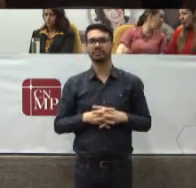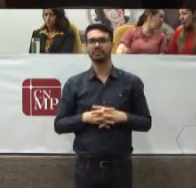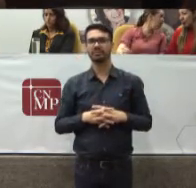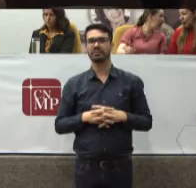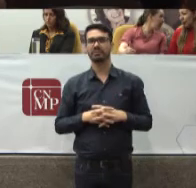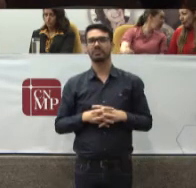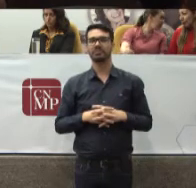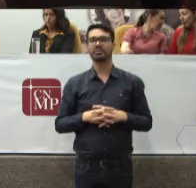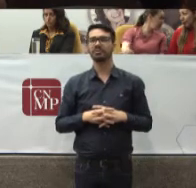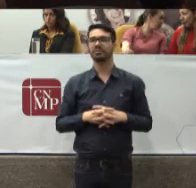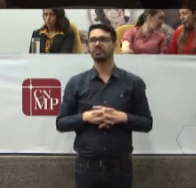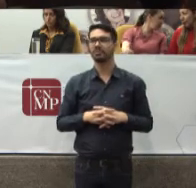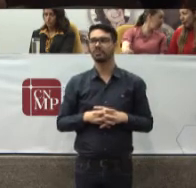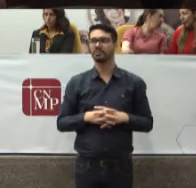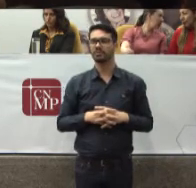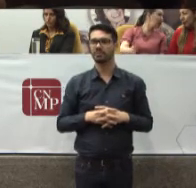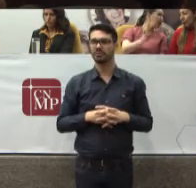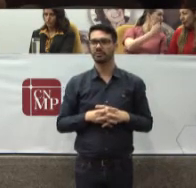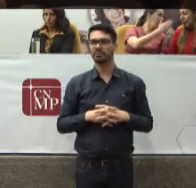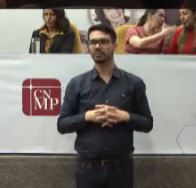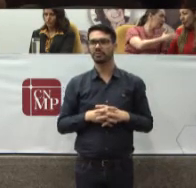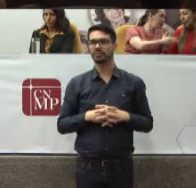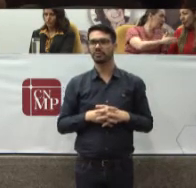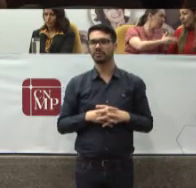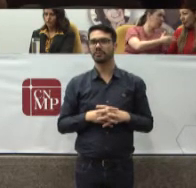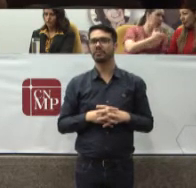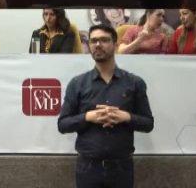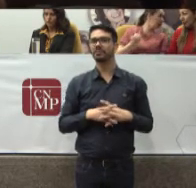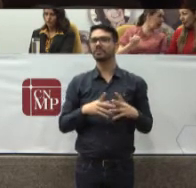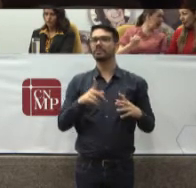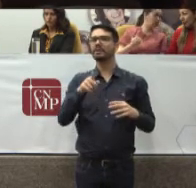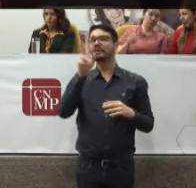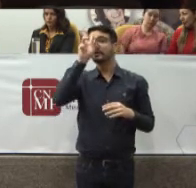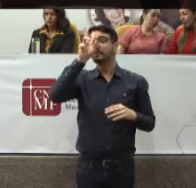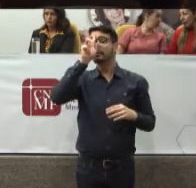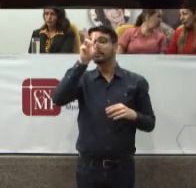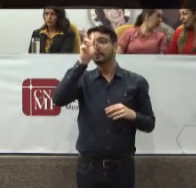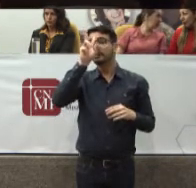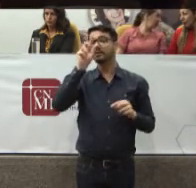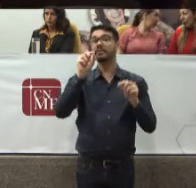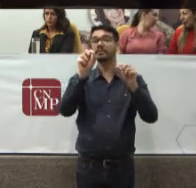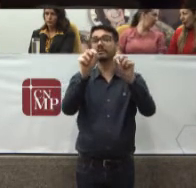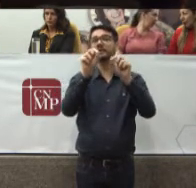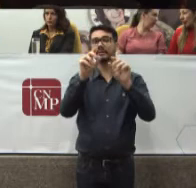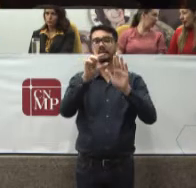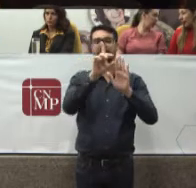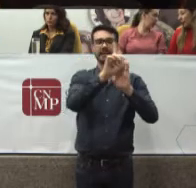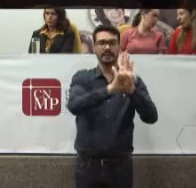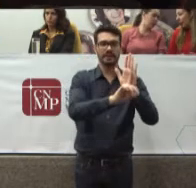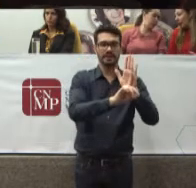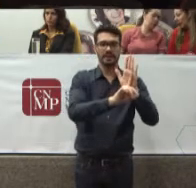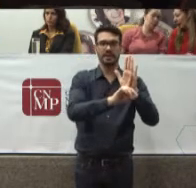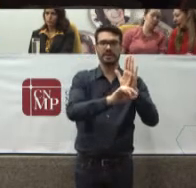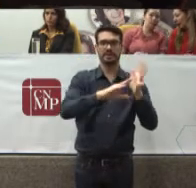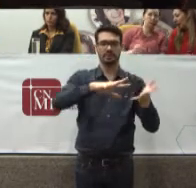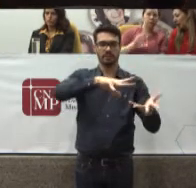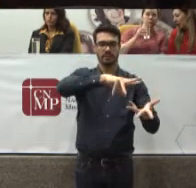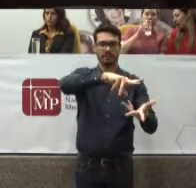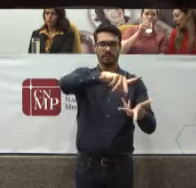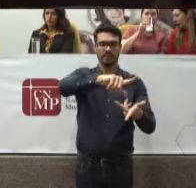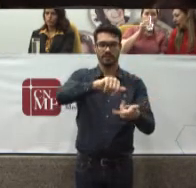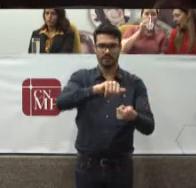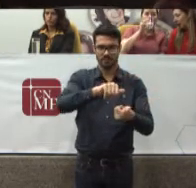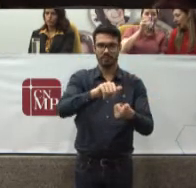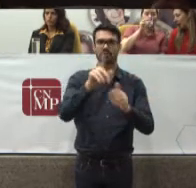Logo É Podemos Lembrar Que a Declaração Universal Dos Direitos Humanos Que agora